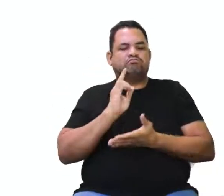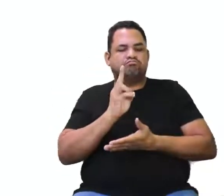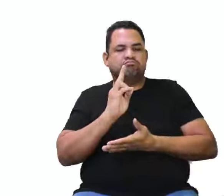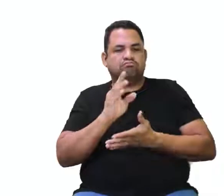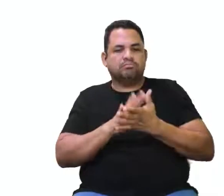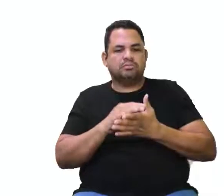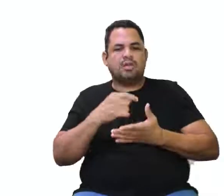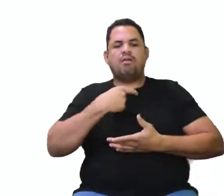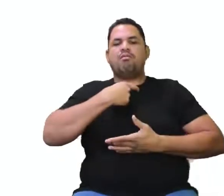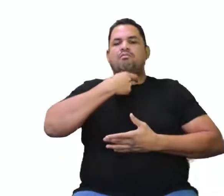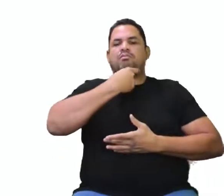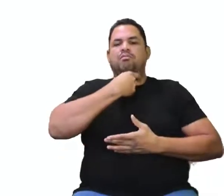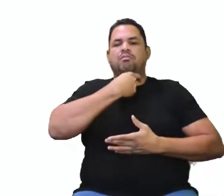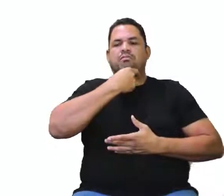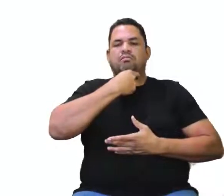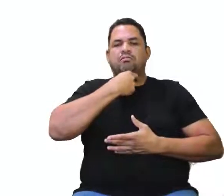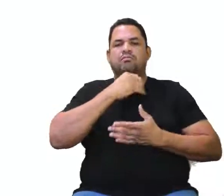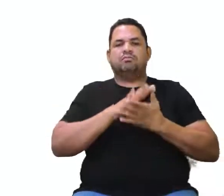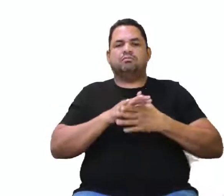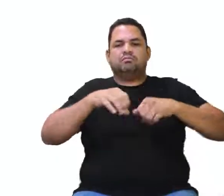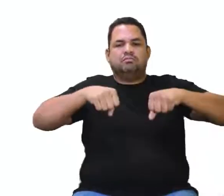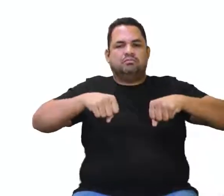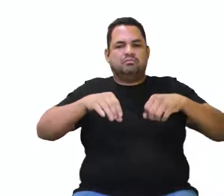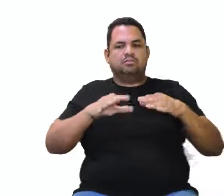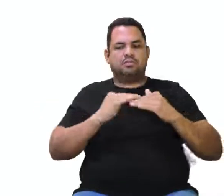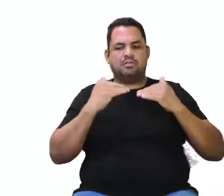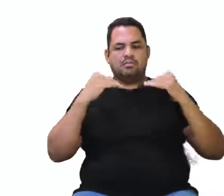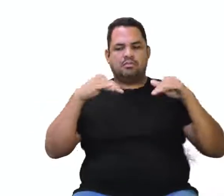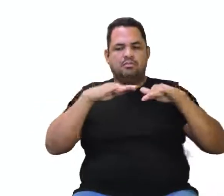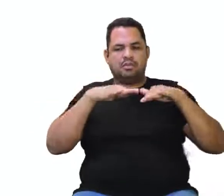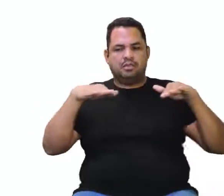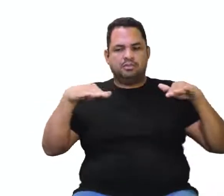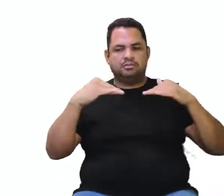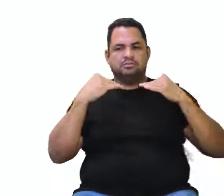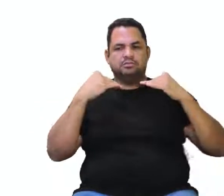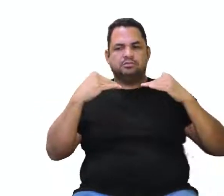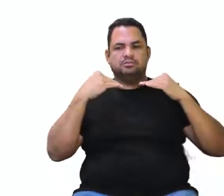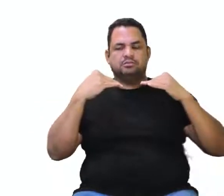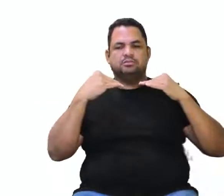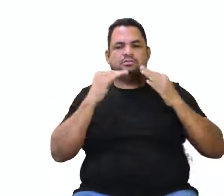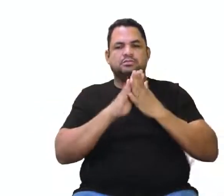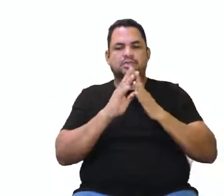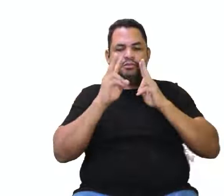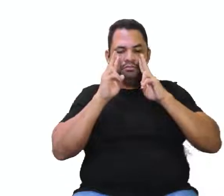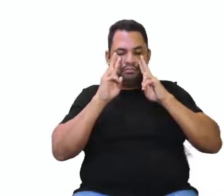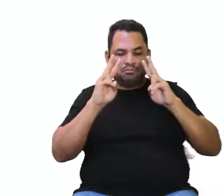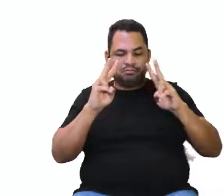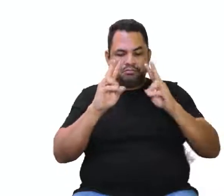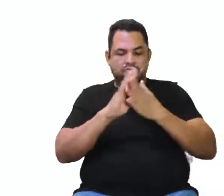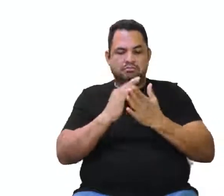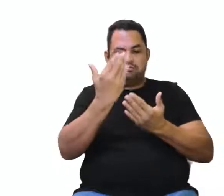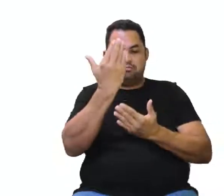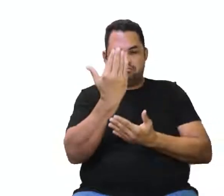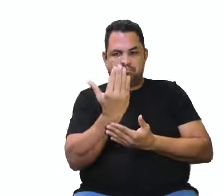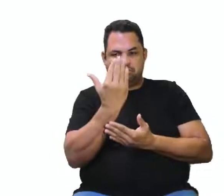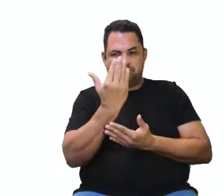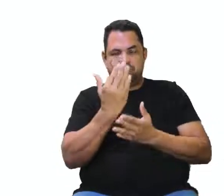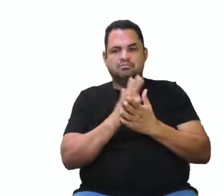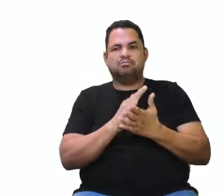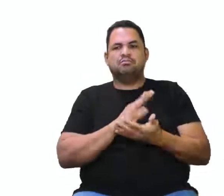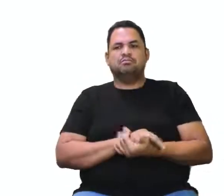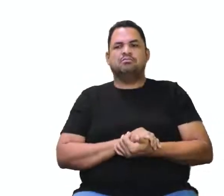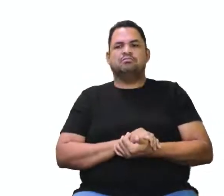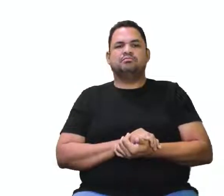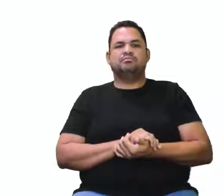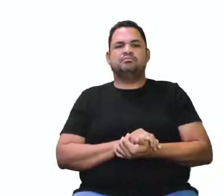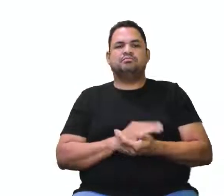a cabeça erguida e o braço ali à altura, né, para facilitar a visualização da tela. Então,